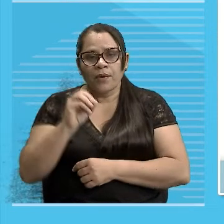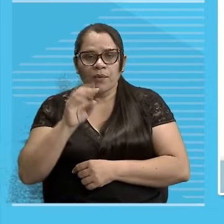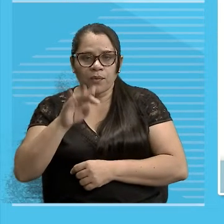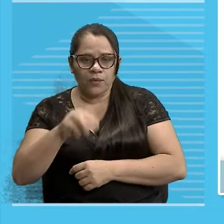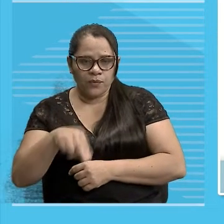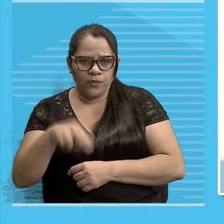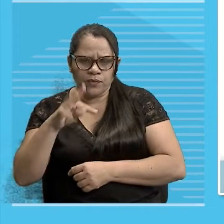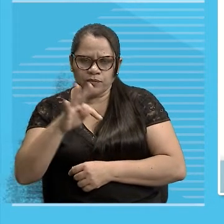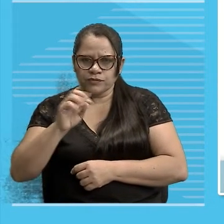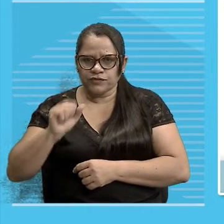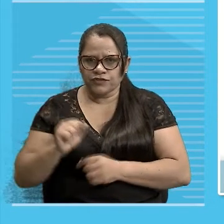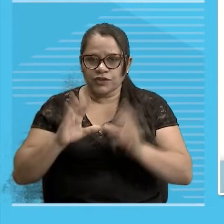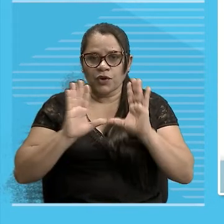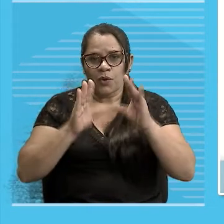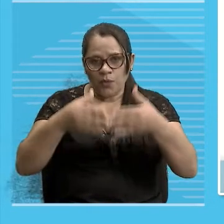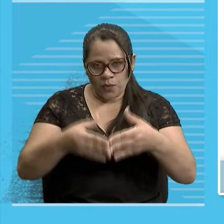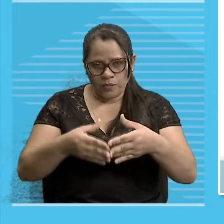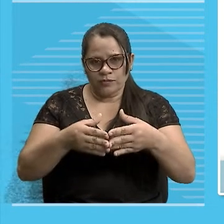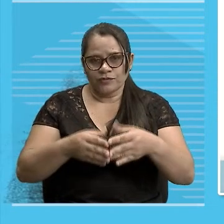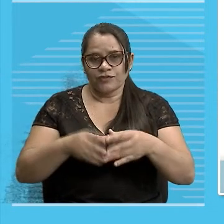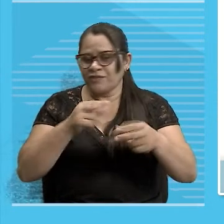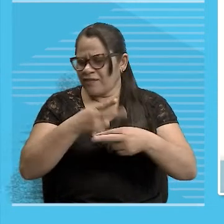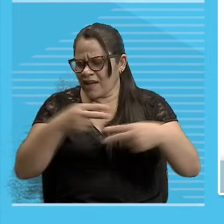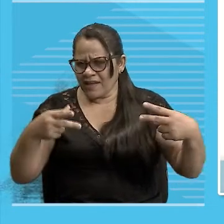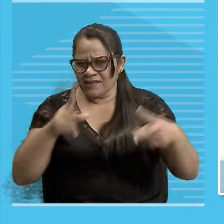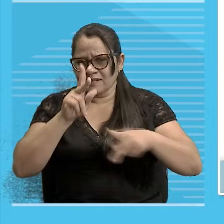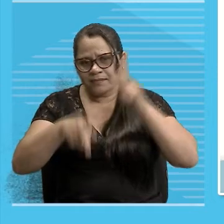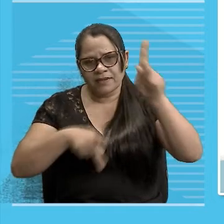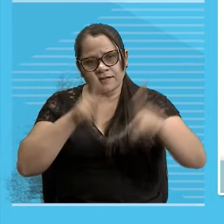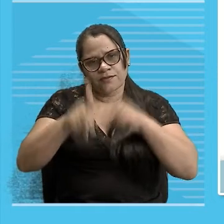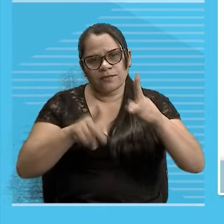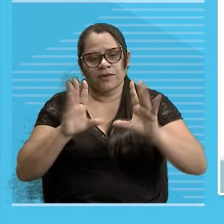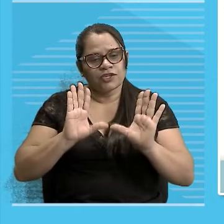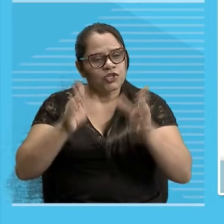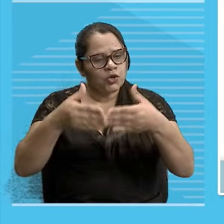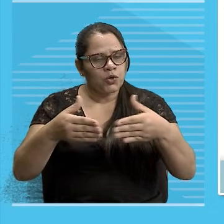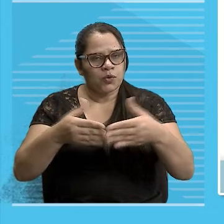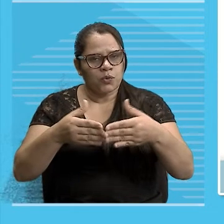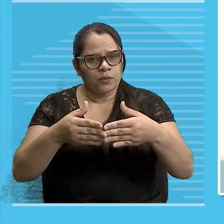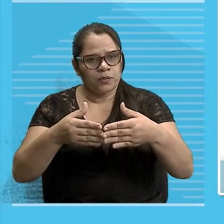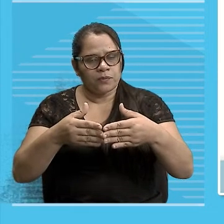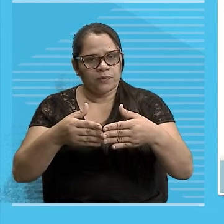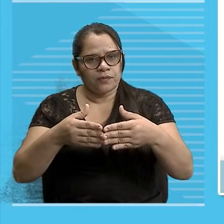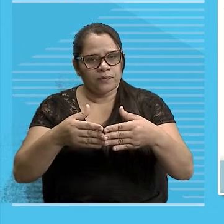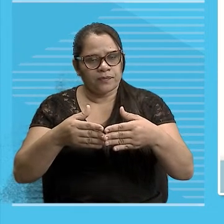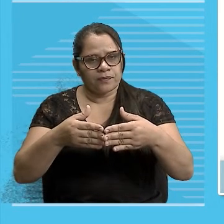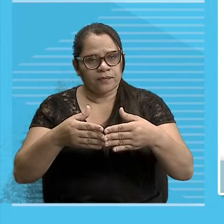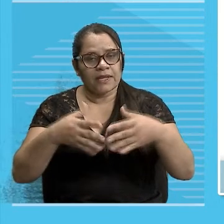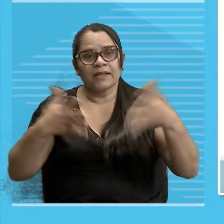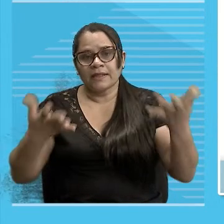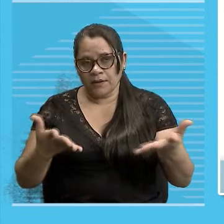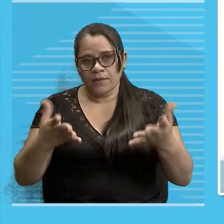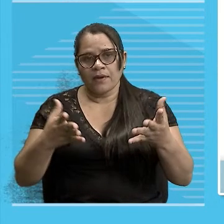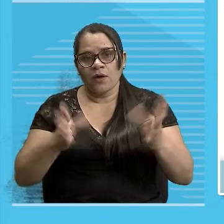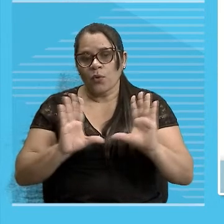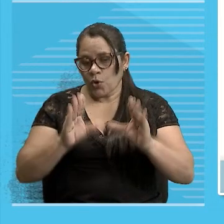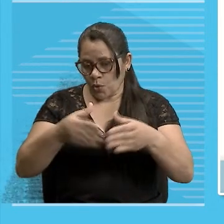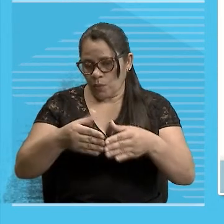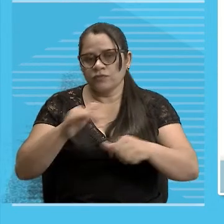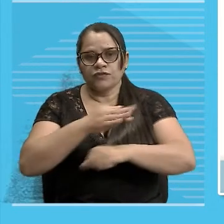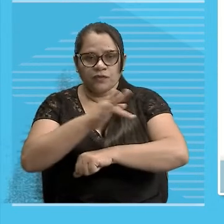Né? Monstro Sentir de monte Gente Enfim Aí vem As noções Mais formais Vamos colocar aqui